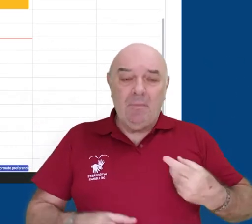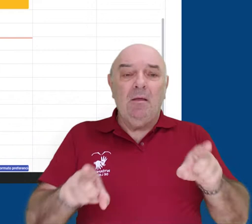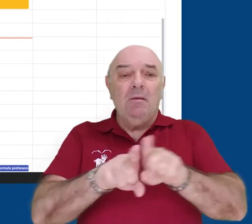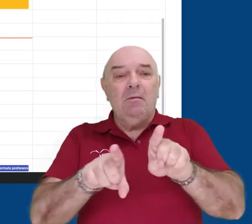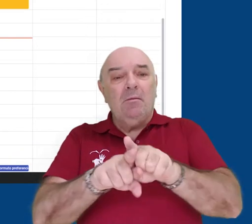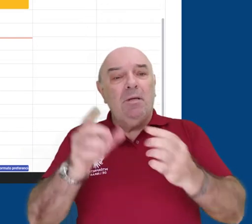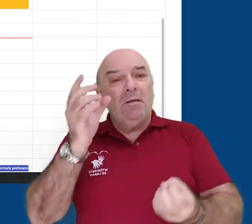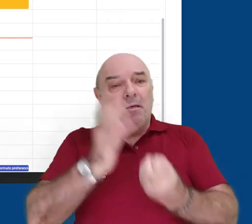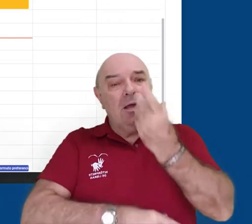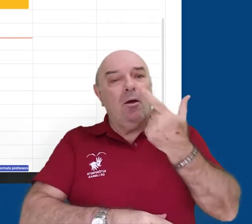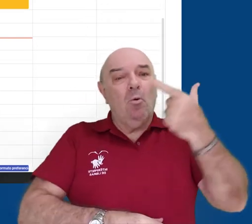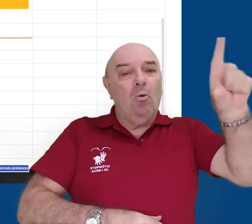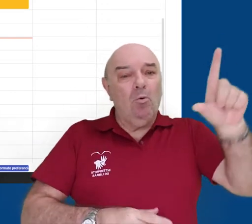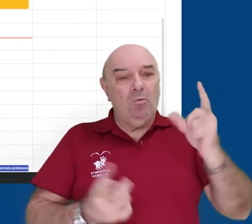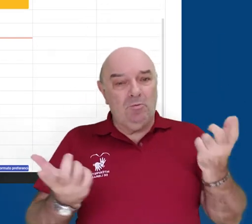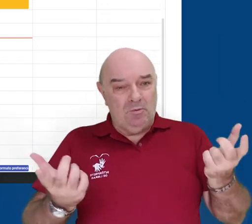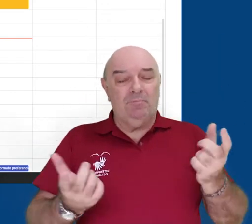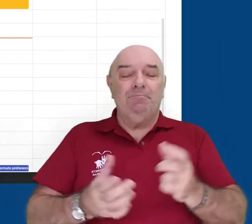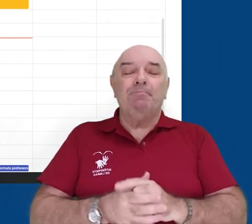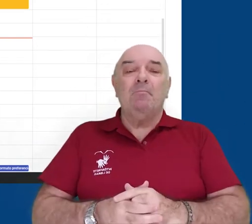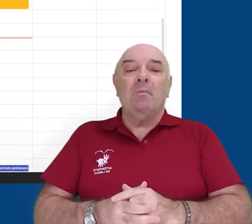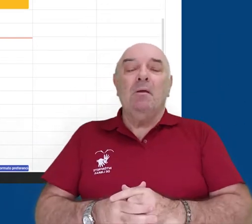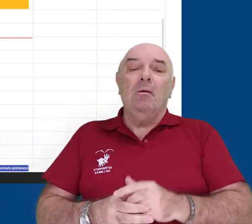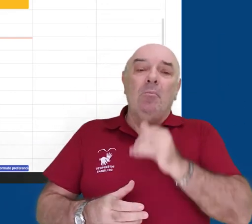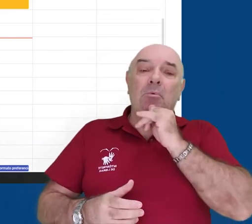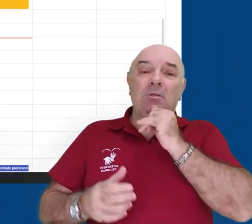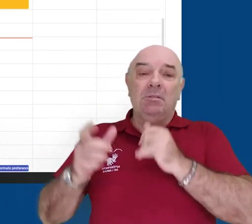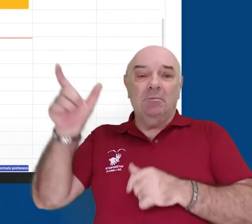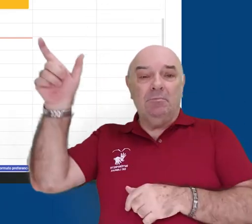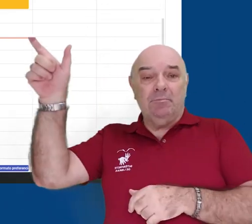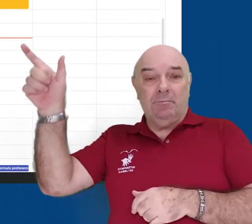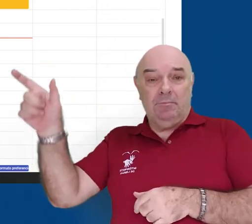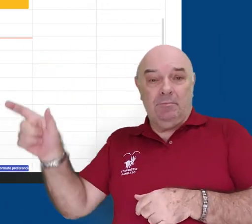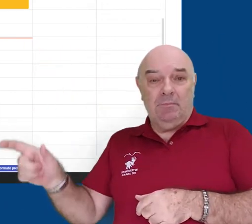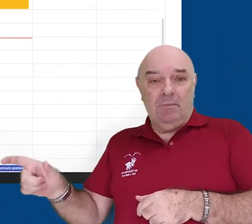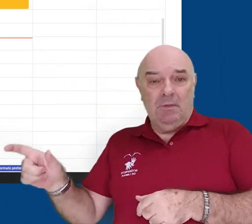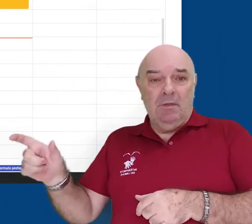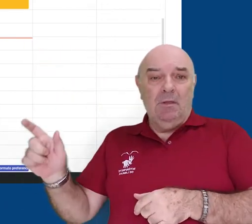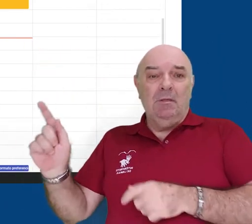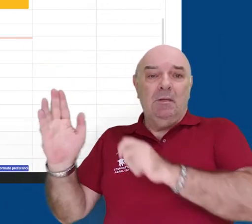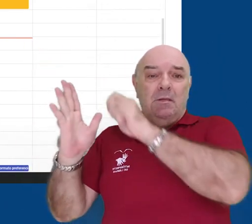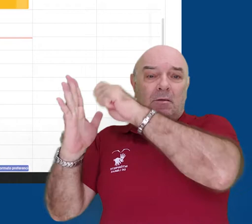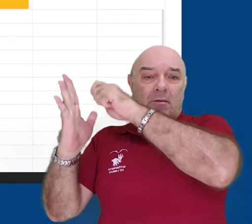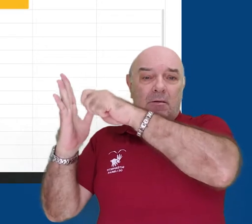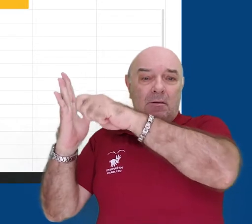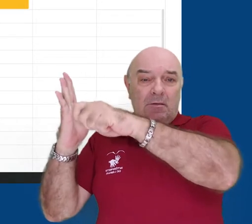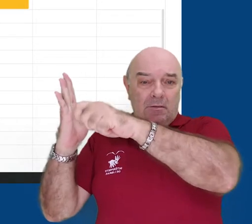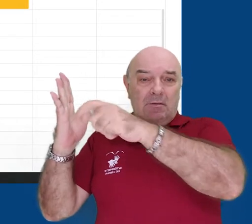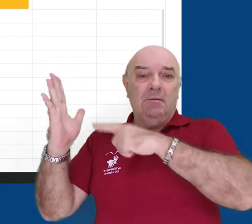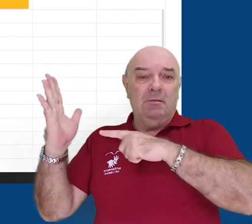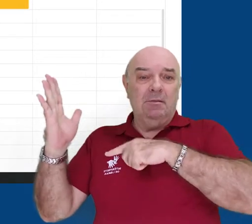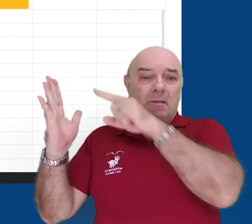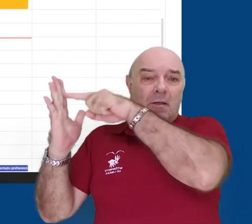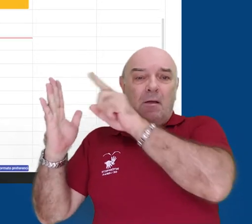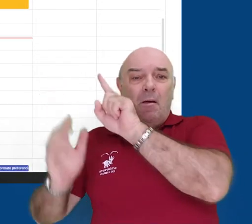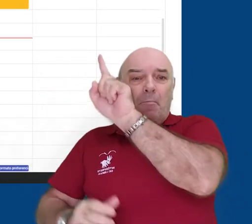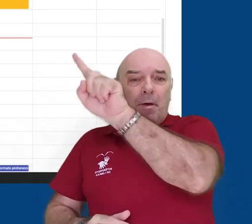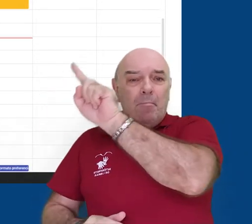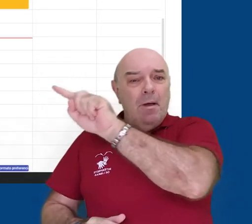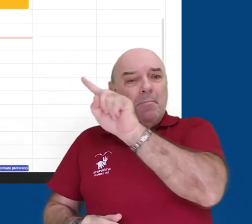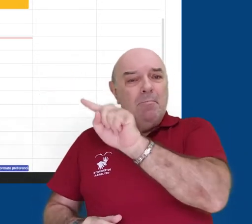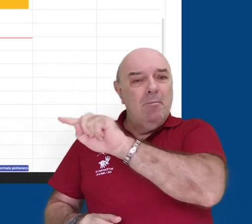eventos e reuniões. No lado esquerdo da tela temos um calendário por onde podemos navegar e encontrar